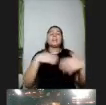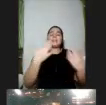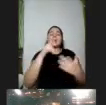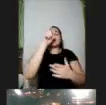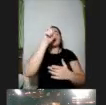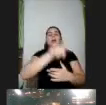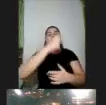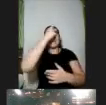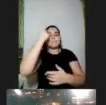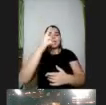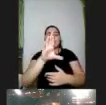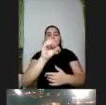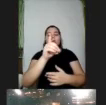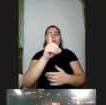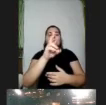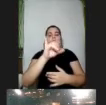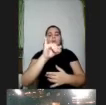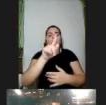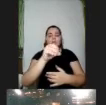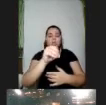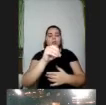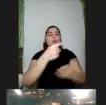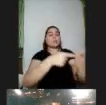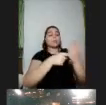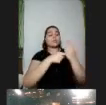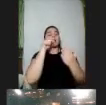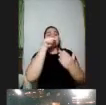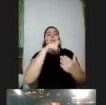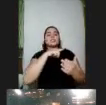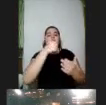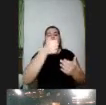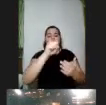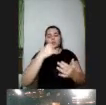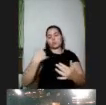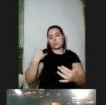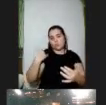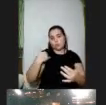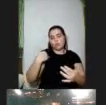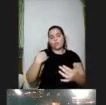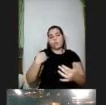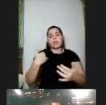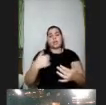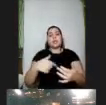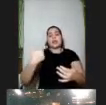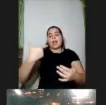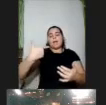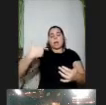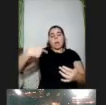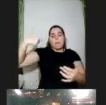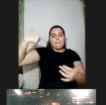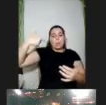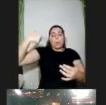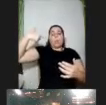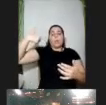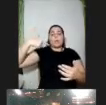muito interessante porque o Rodrigo quando ele tinha 18 anos ele sofreu um assalto e levou um tiro e ficou tetraplégico ele só